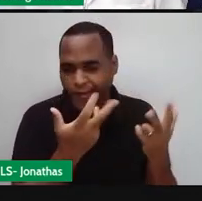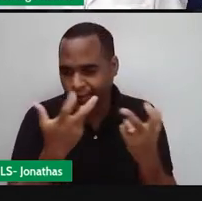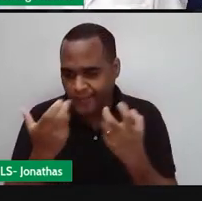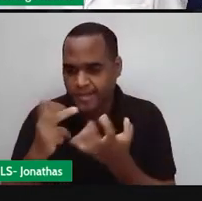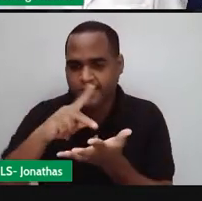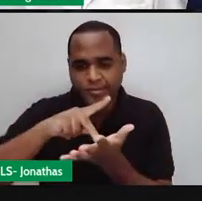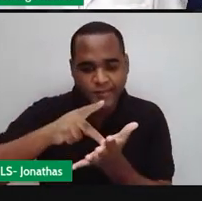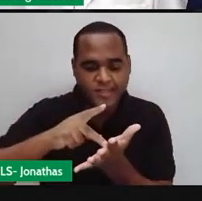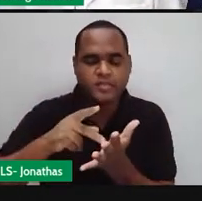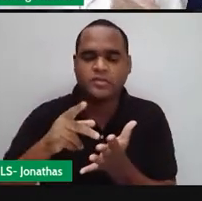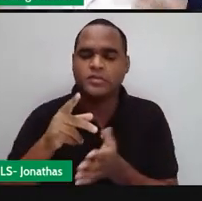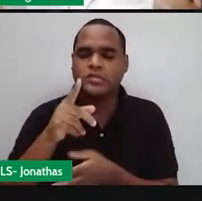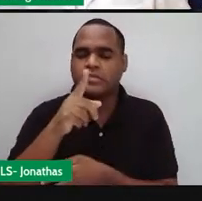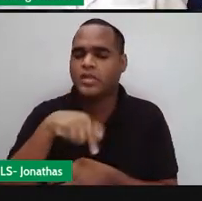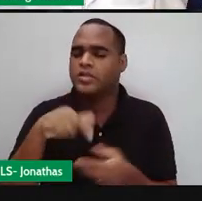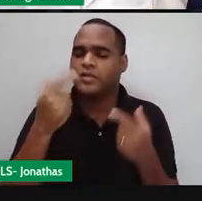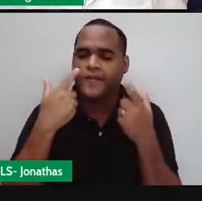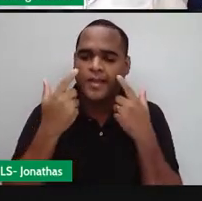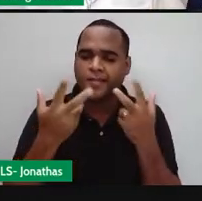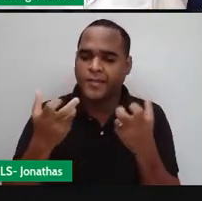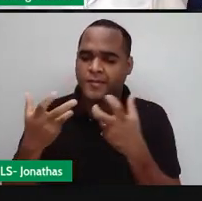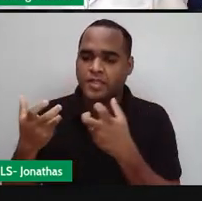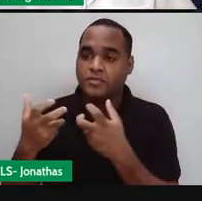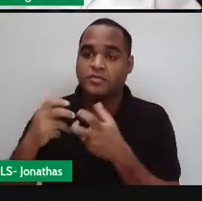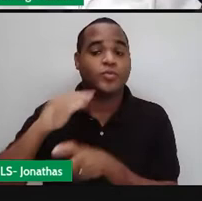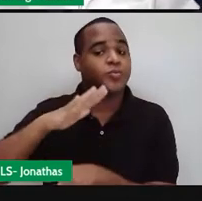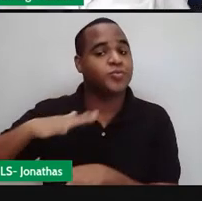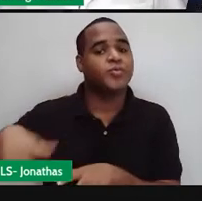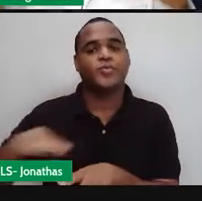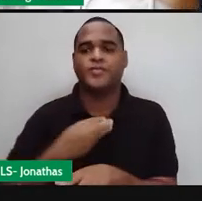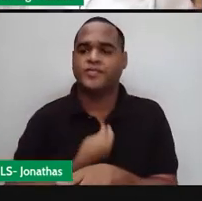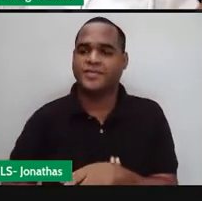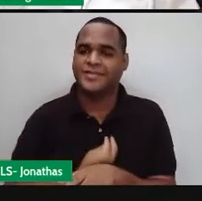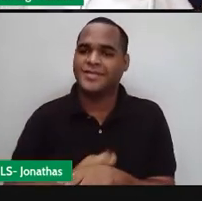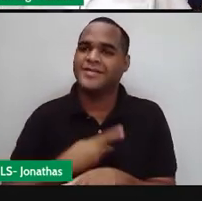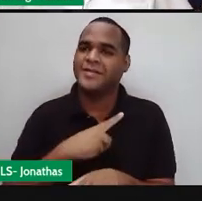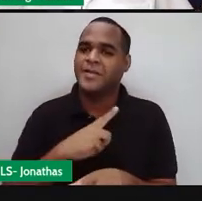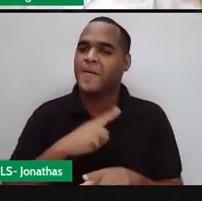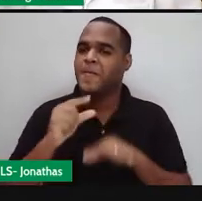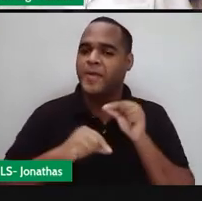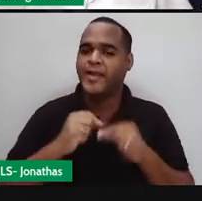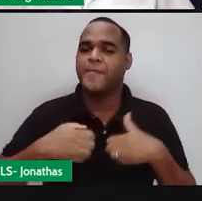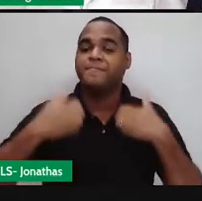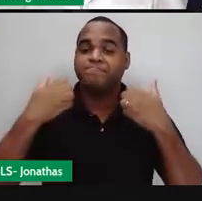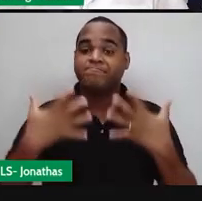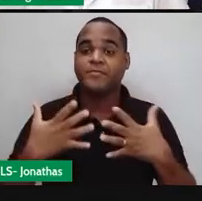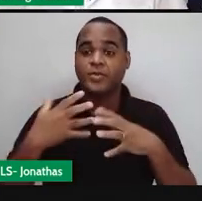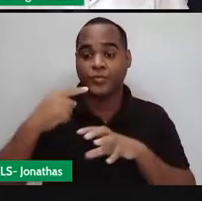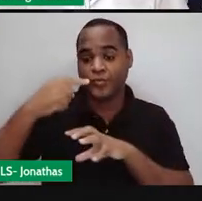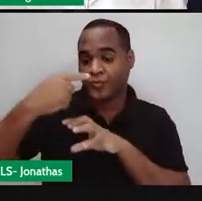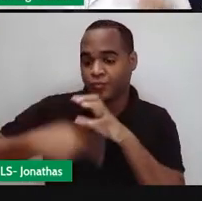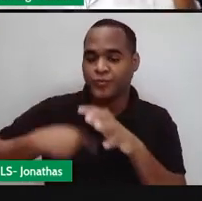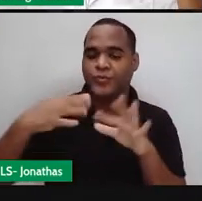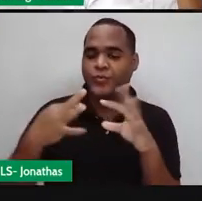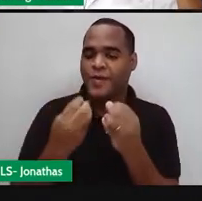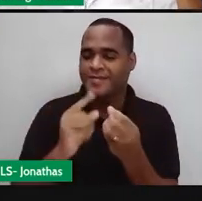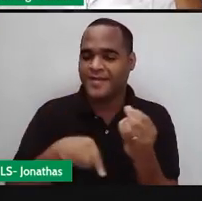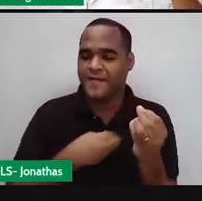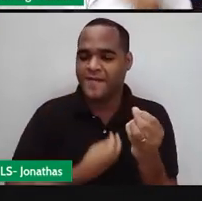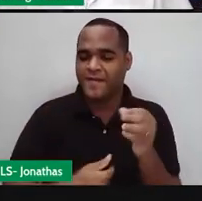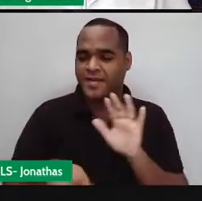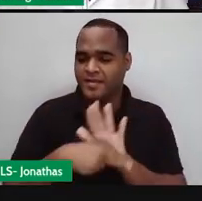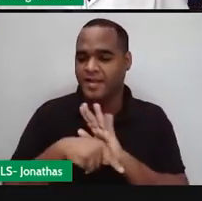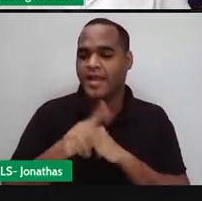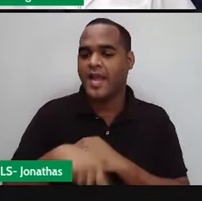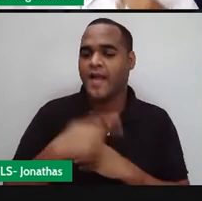a gente pode perceber que ela está em toda parte, né? Tudo à nossa volta, absolutamente tudo, possui